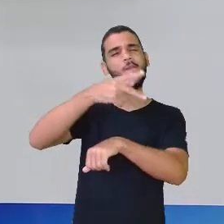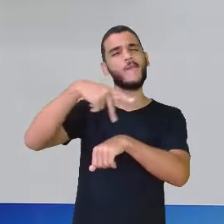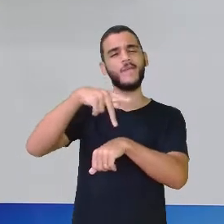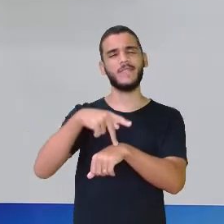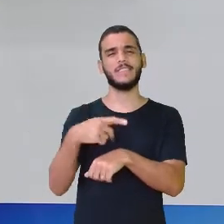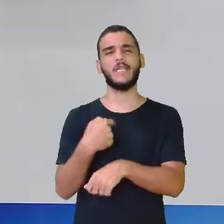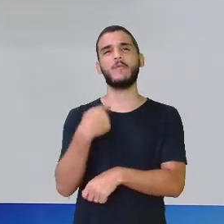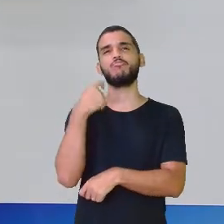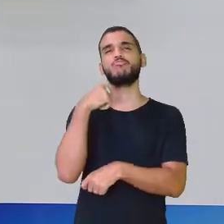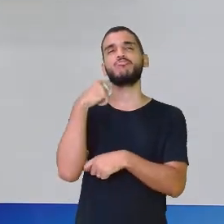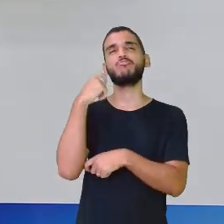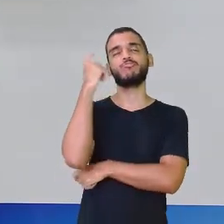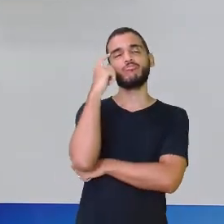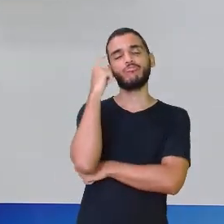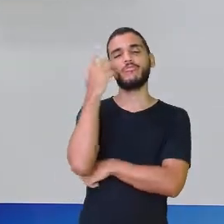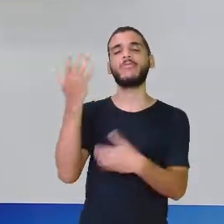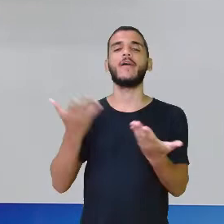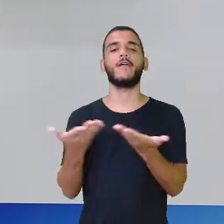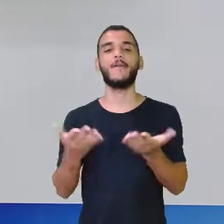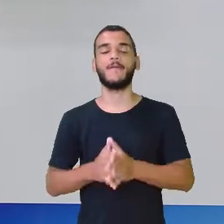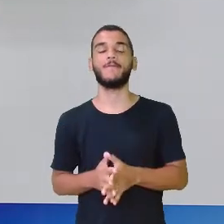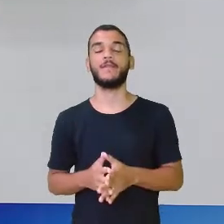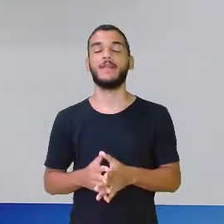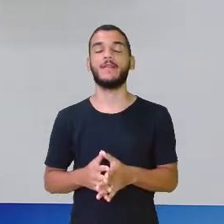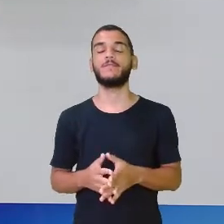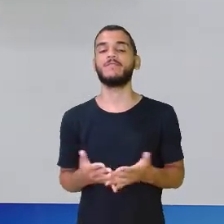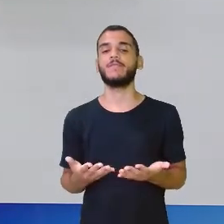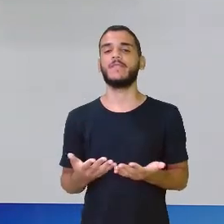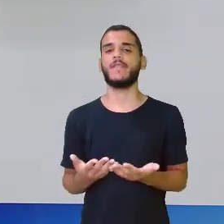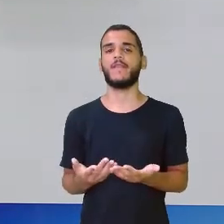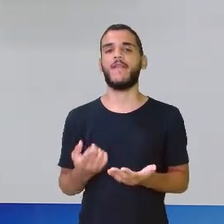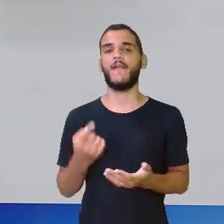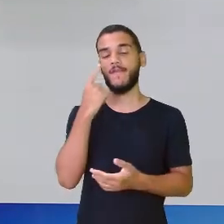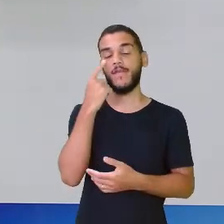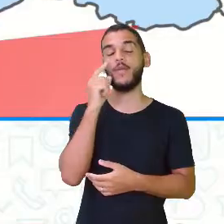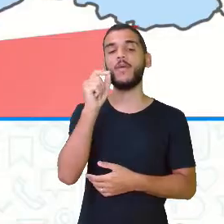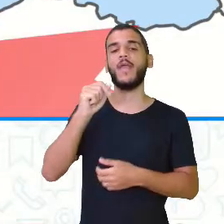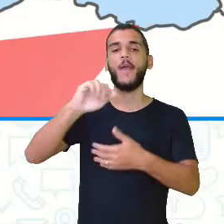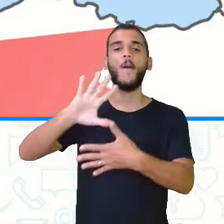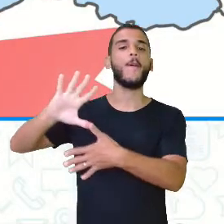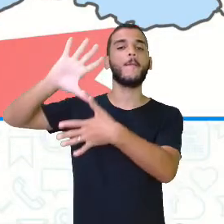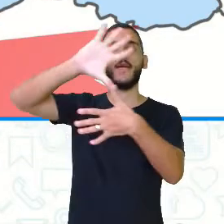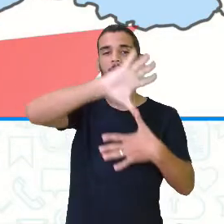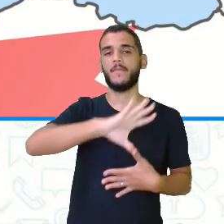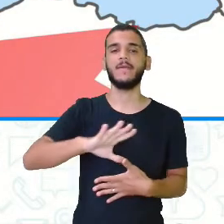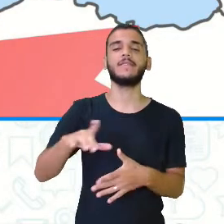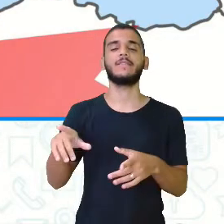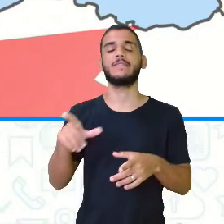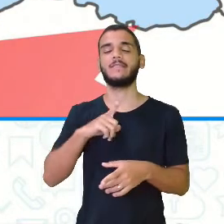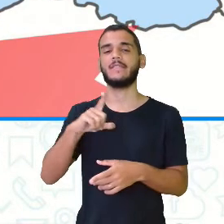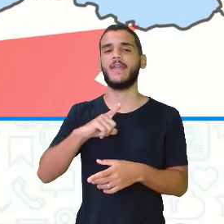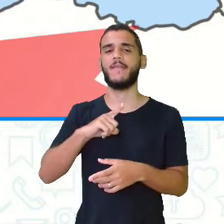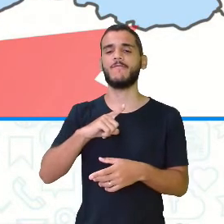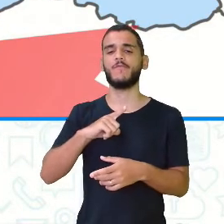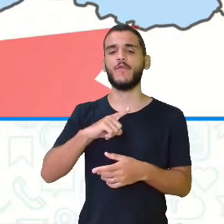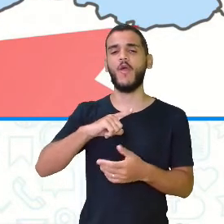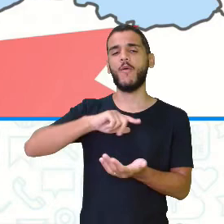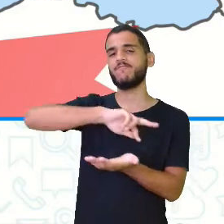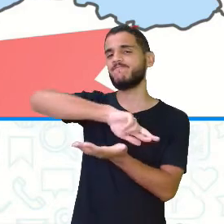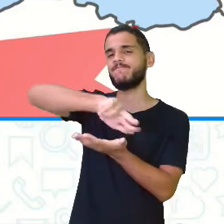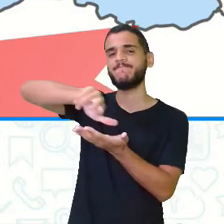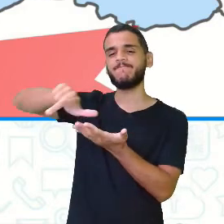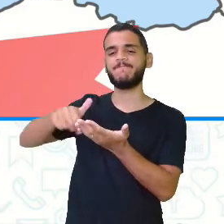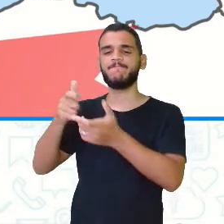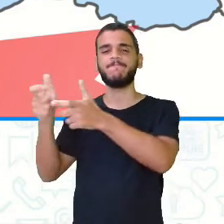Fiquei na dúvida agora, olha só. O que que a gente está vendo aqui? A gente está vendo um mapa e setas apontando para vários locais